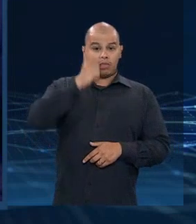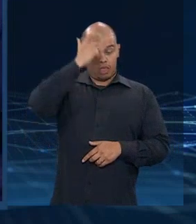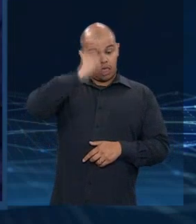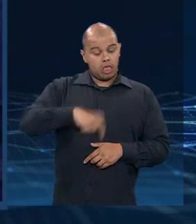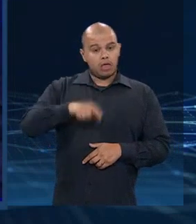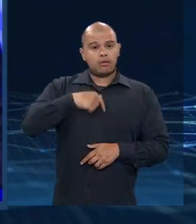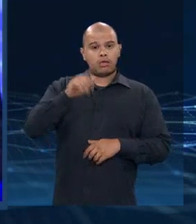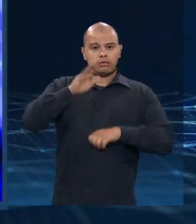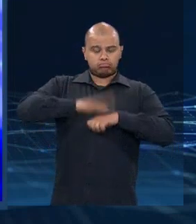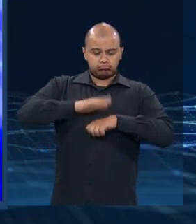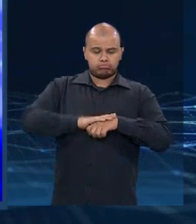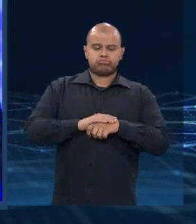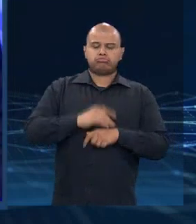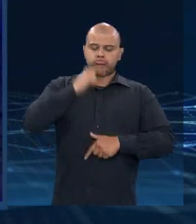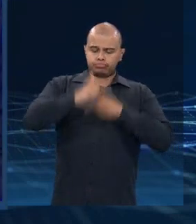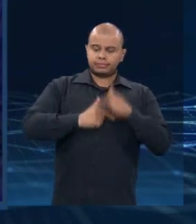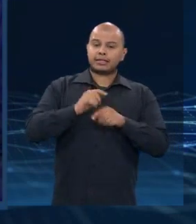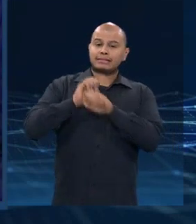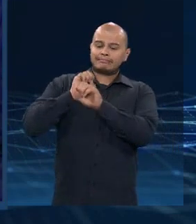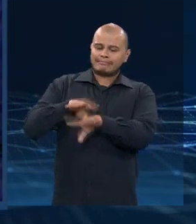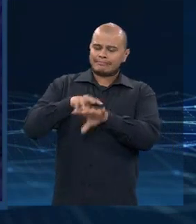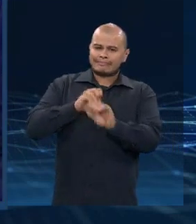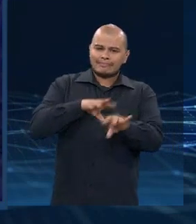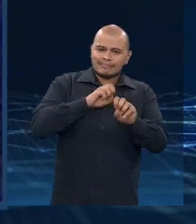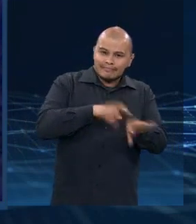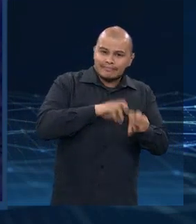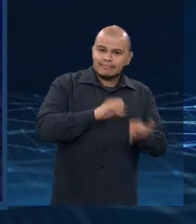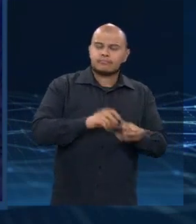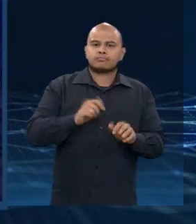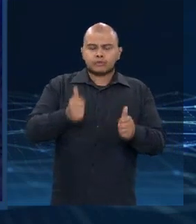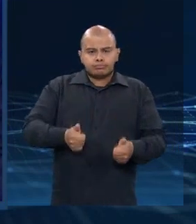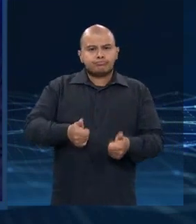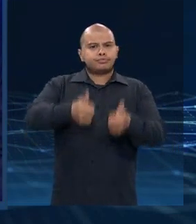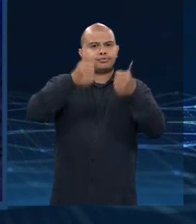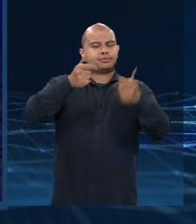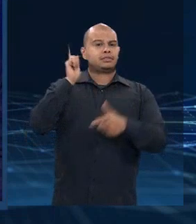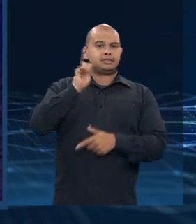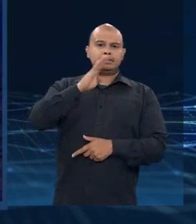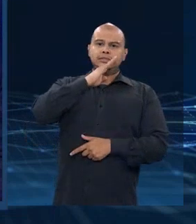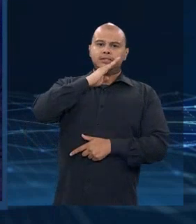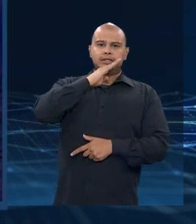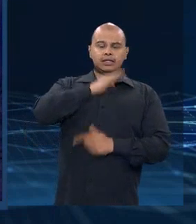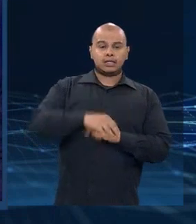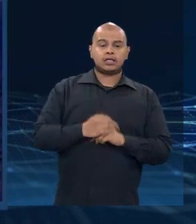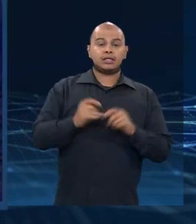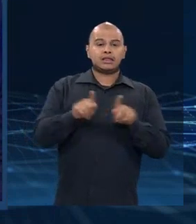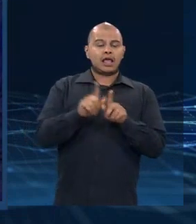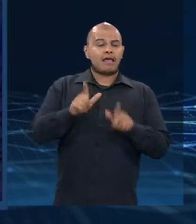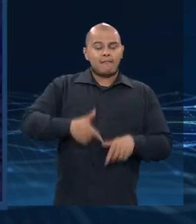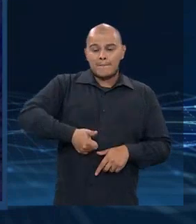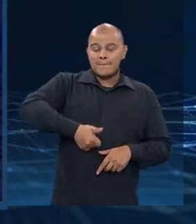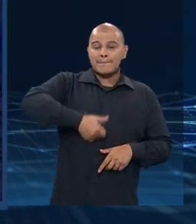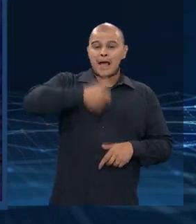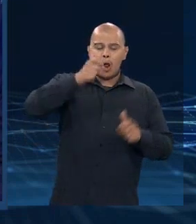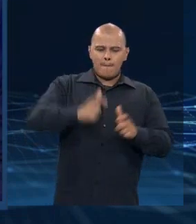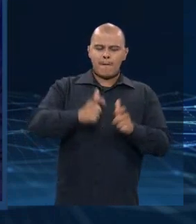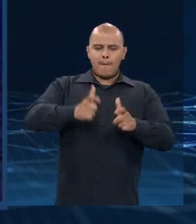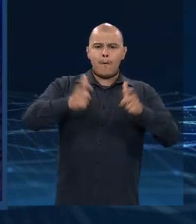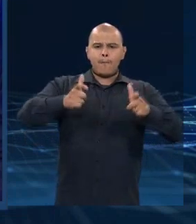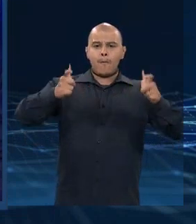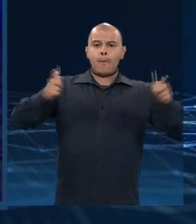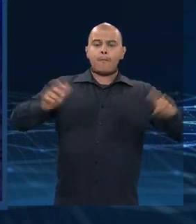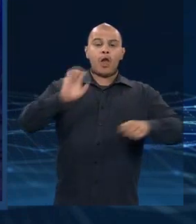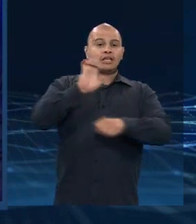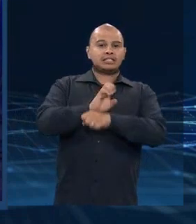revolucionei a educação em Santana de Parnaíba e lá tivemos o maior crescimento do Estado de São Paulo,